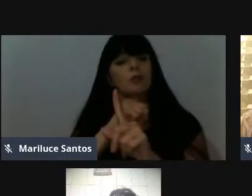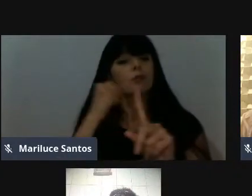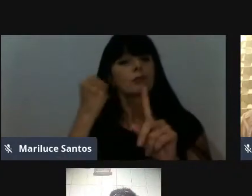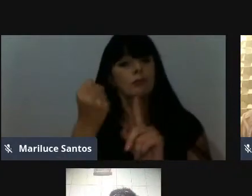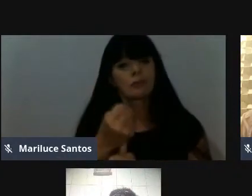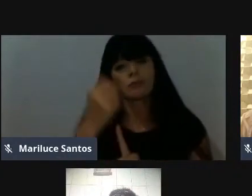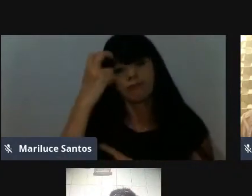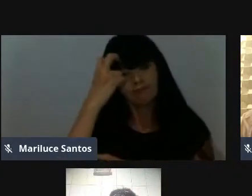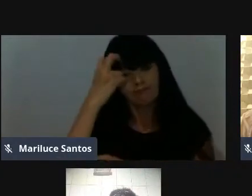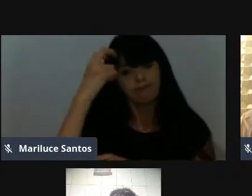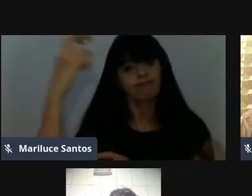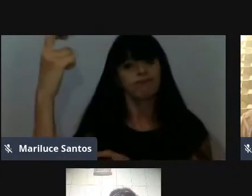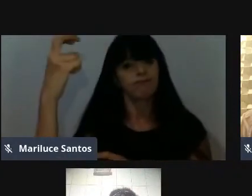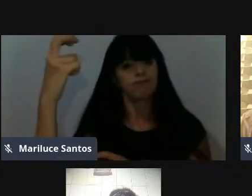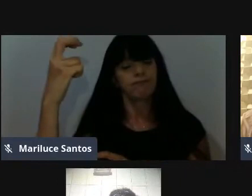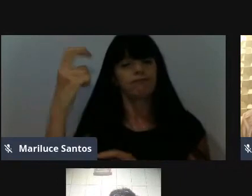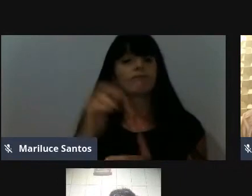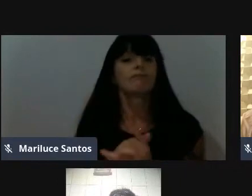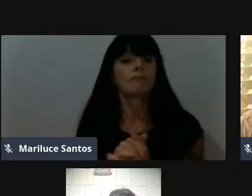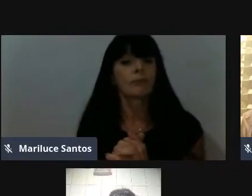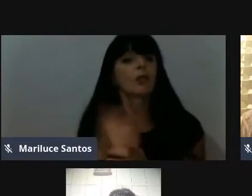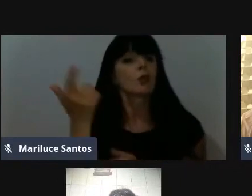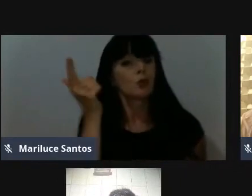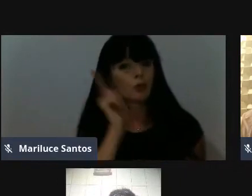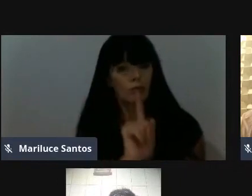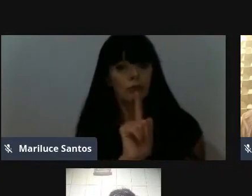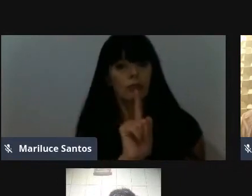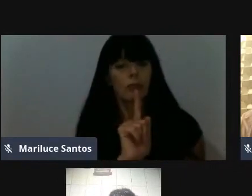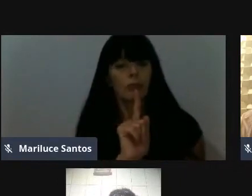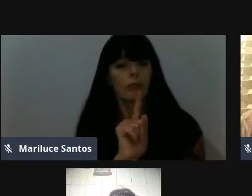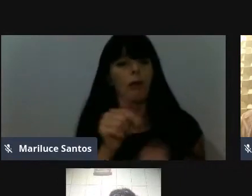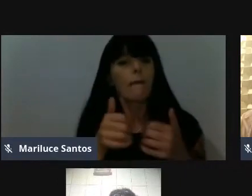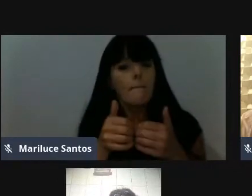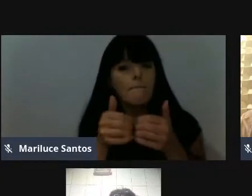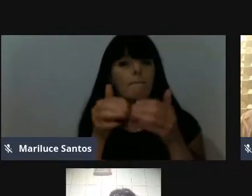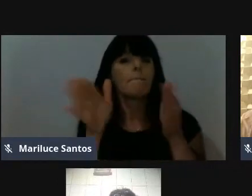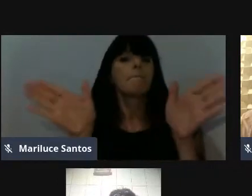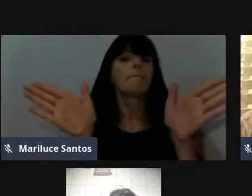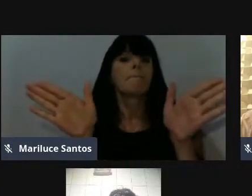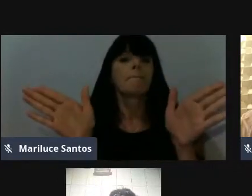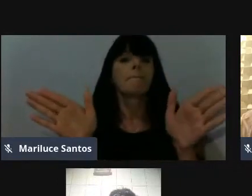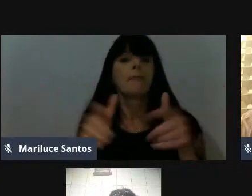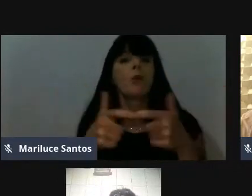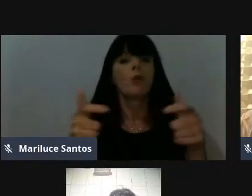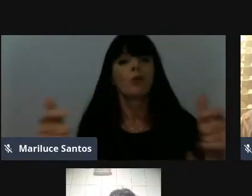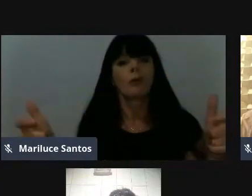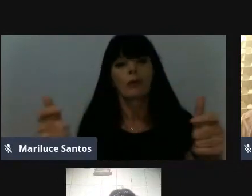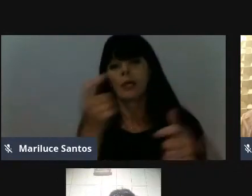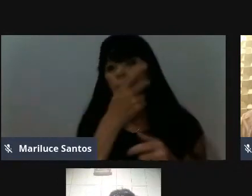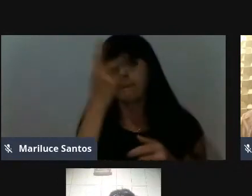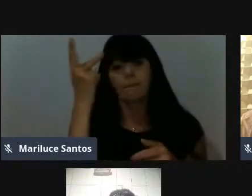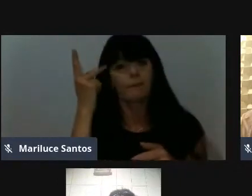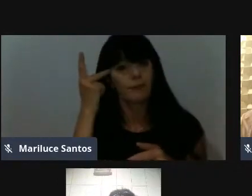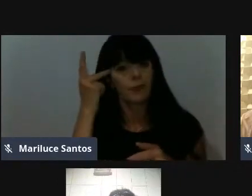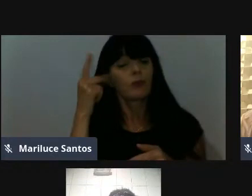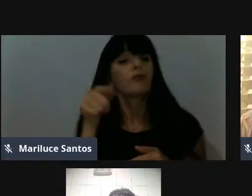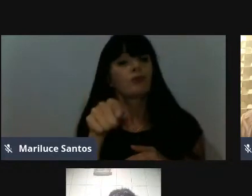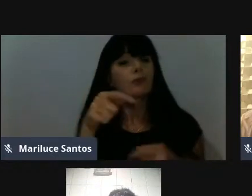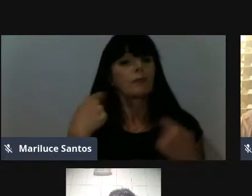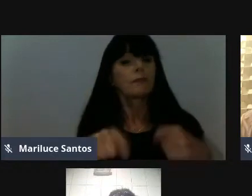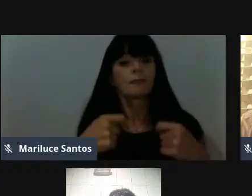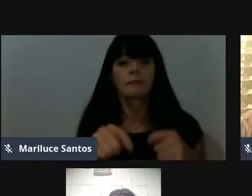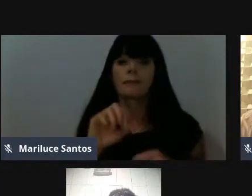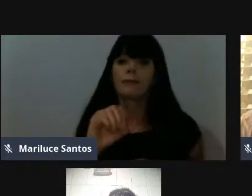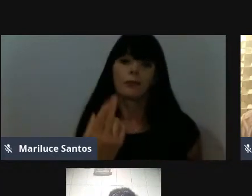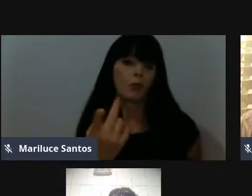sociais inteligentes, inteligentes, né? Que a gente consegue abrangir um número maior de pessoas através de política e você precisando ou não,